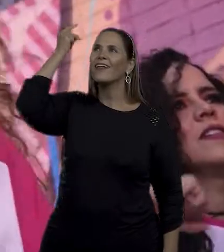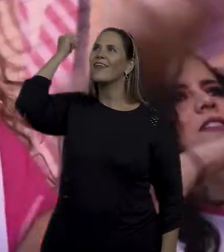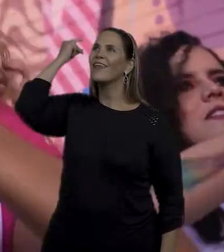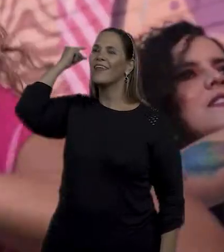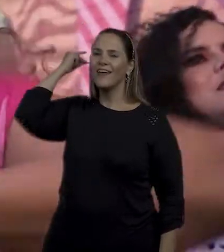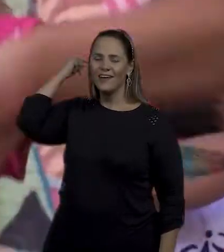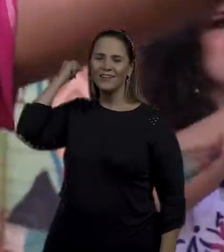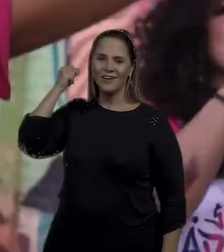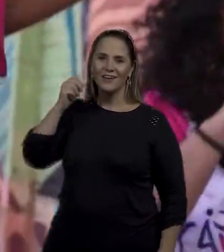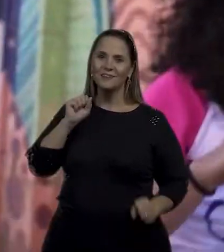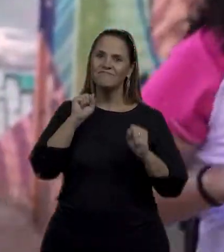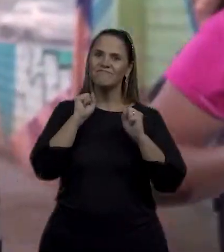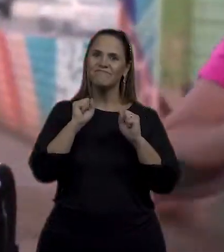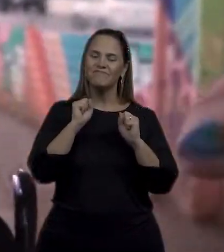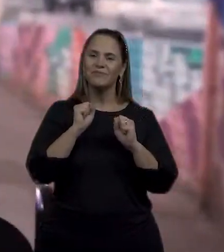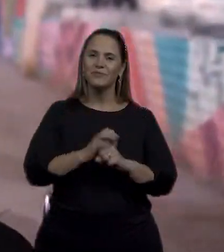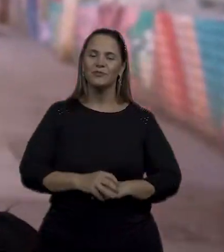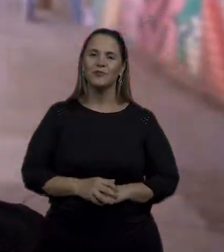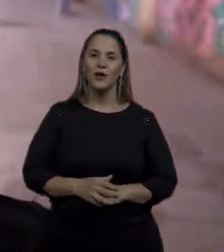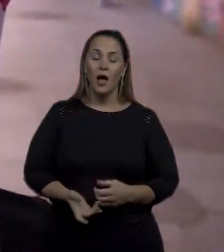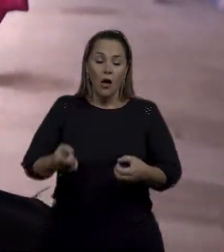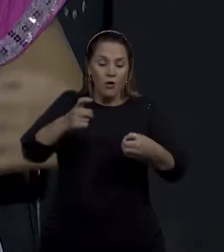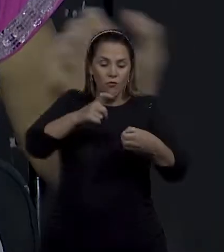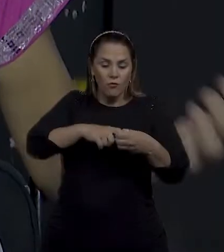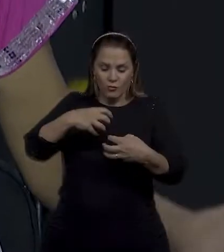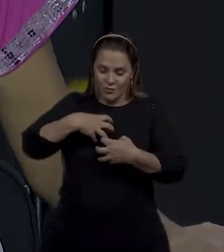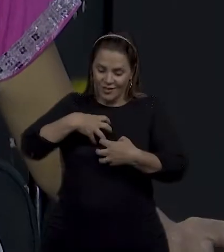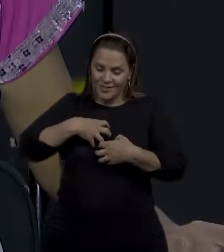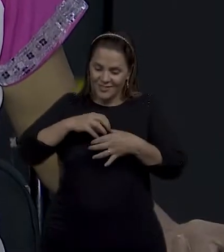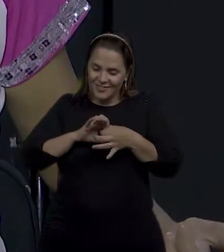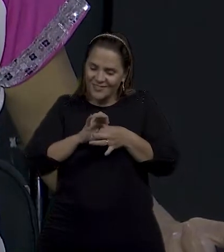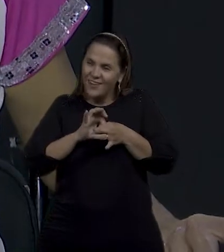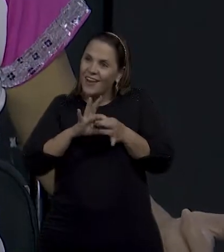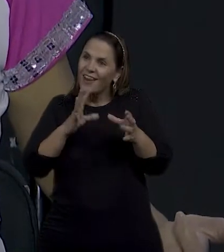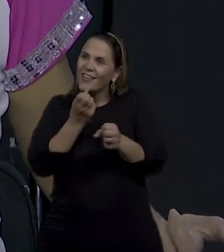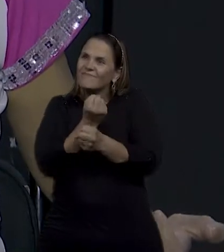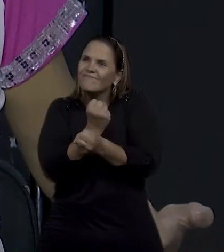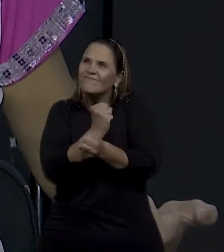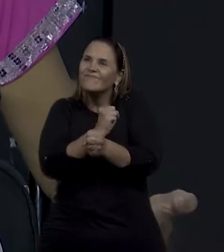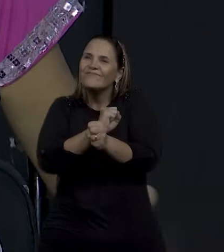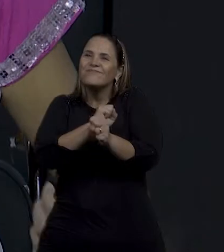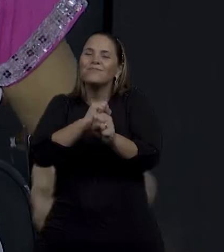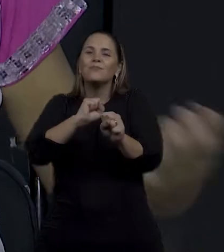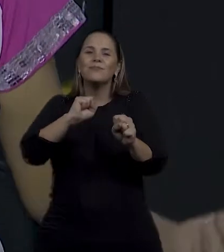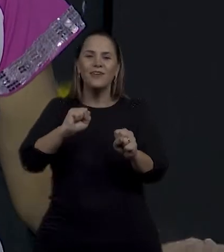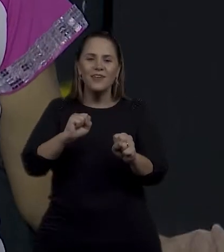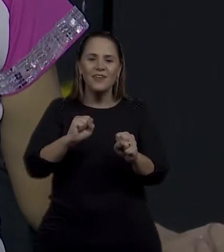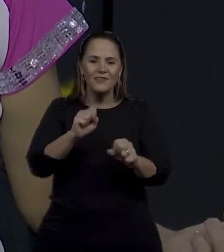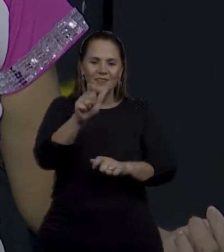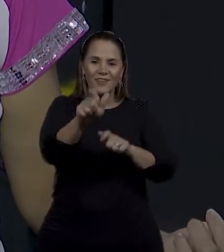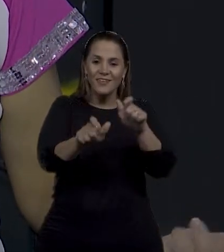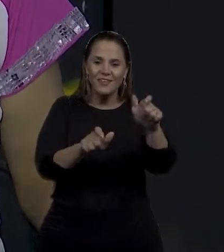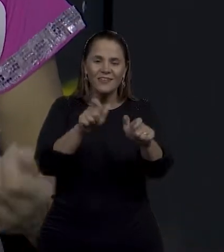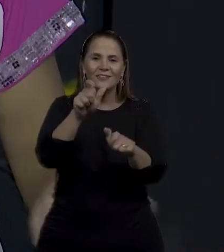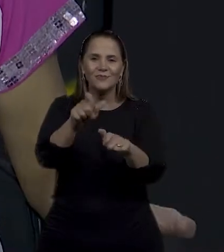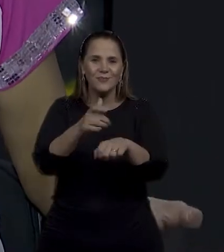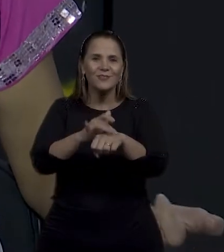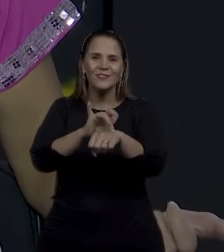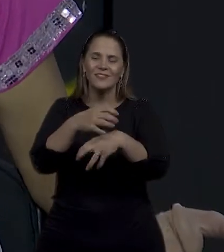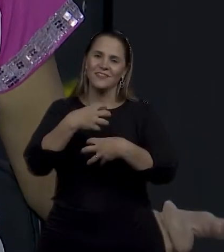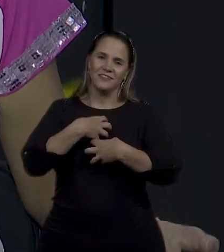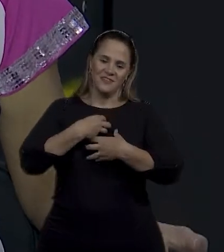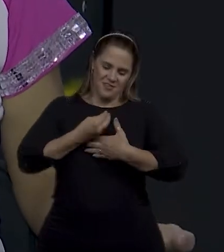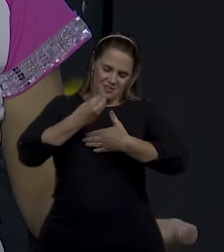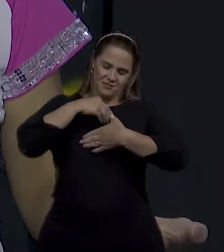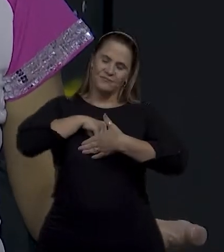voltei a sentir aquela liberdade que todo mundo que dança sente. Eu costumo dizer